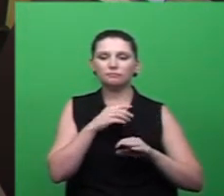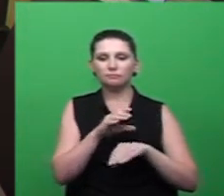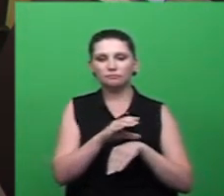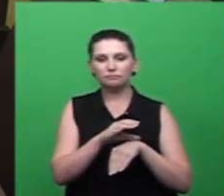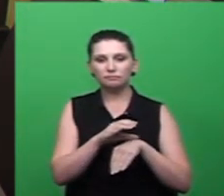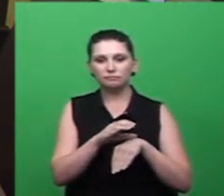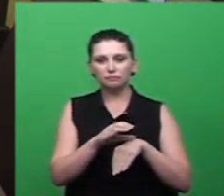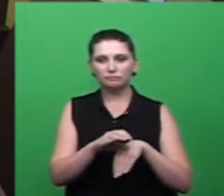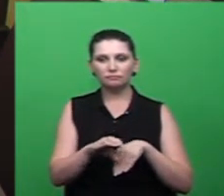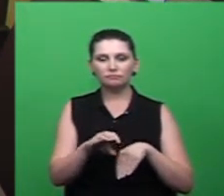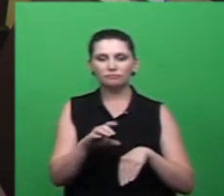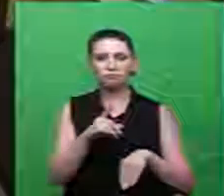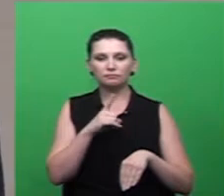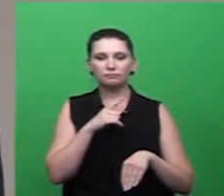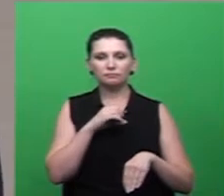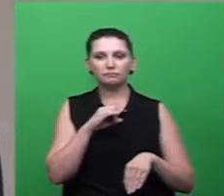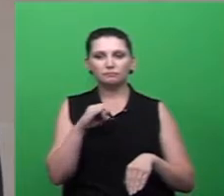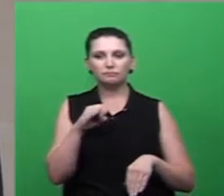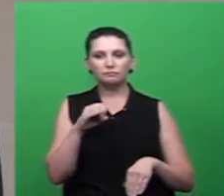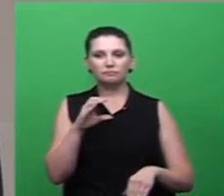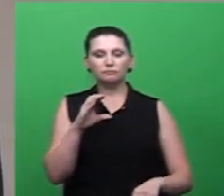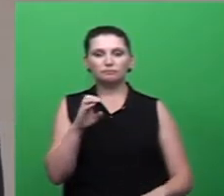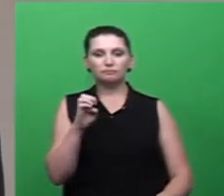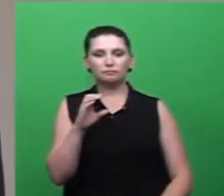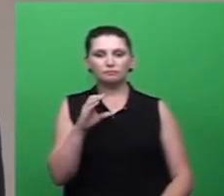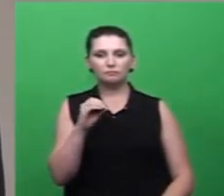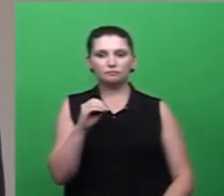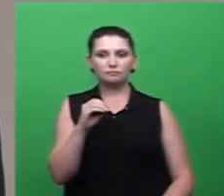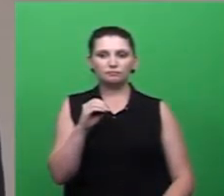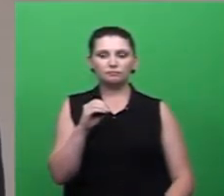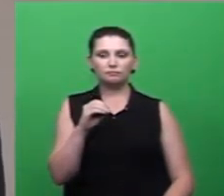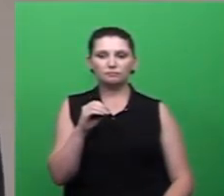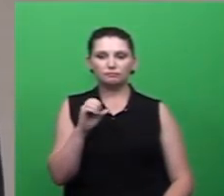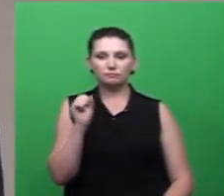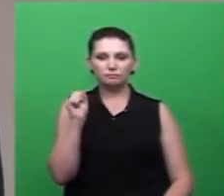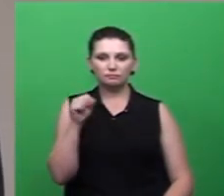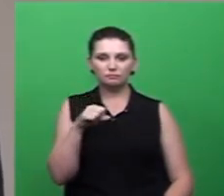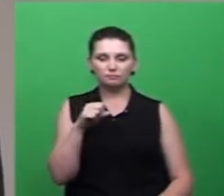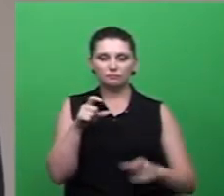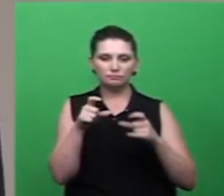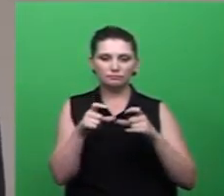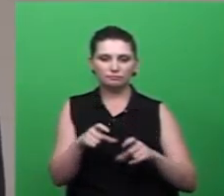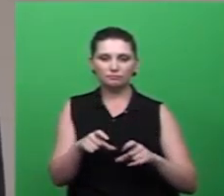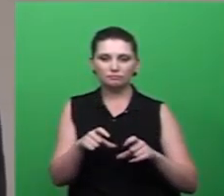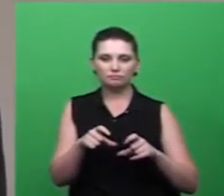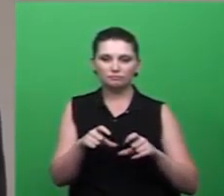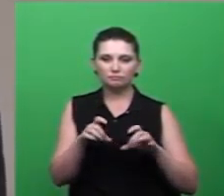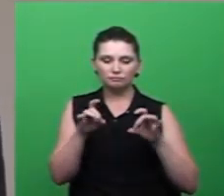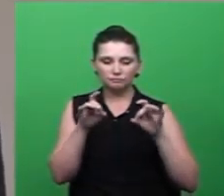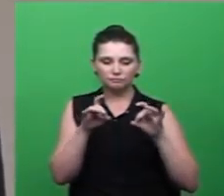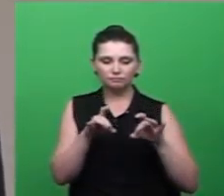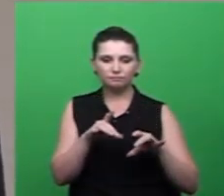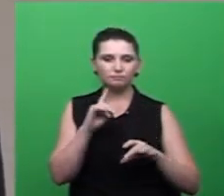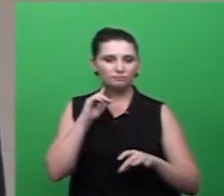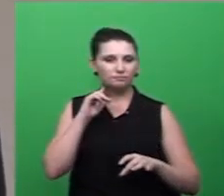se o Ecoponto é o local para descarte de pneus tanto as agentes comunitárias também